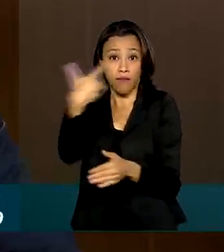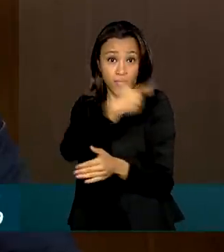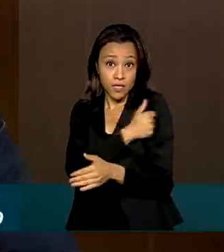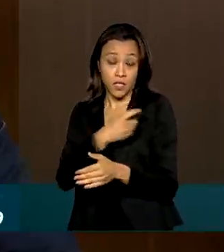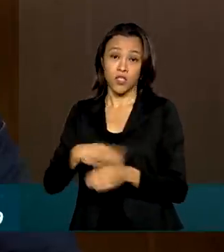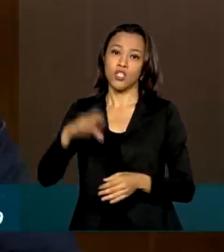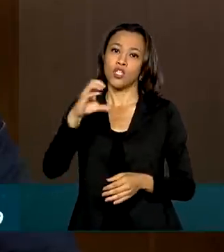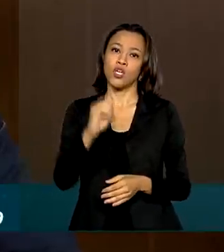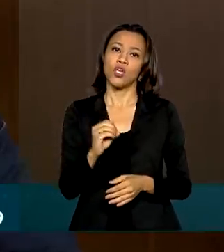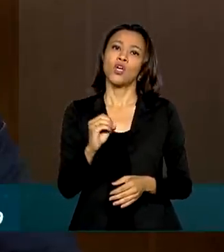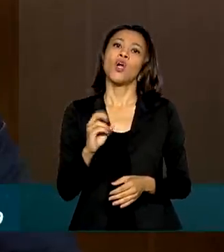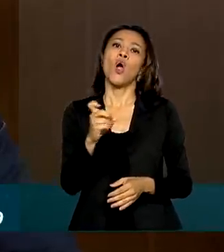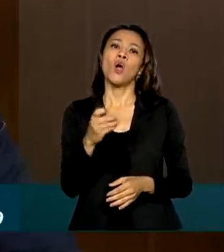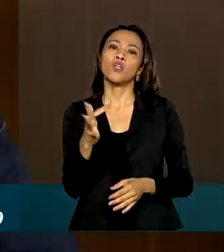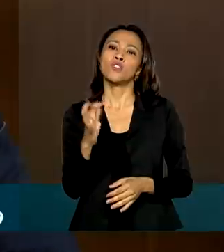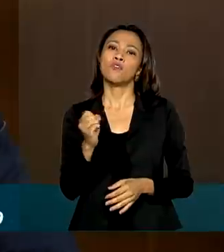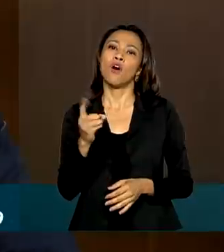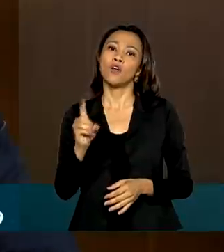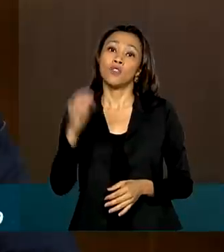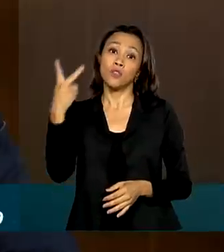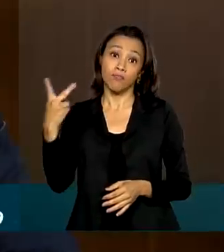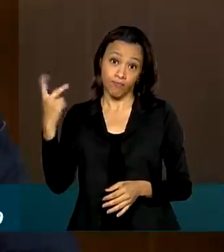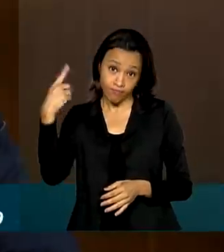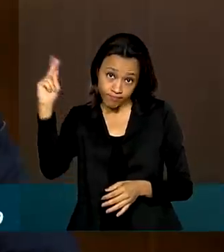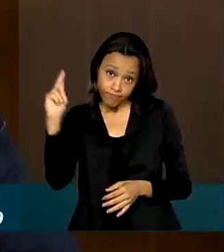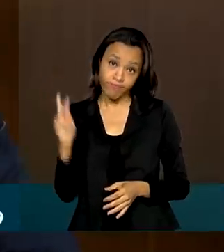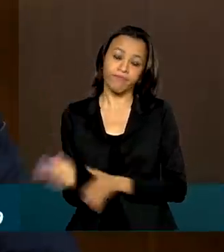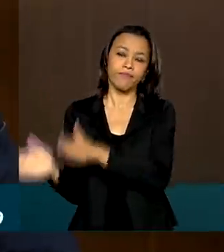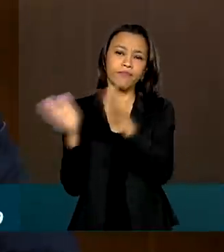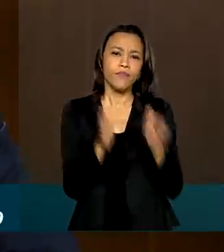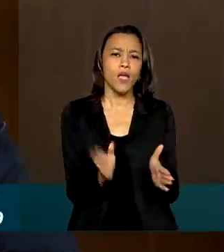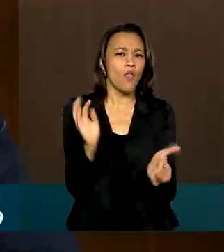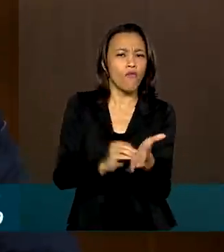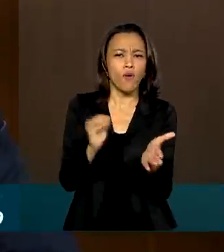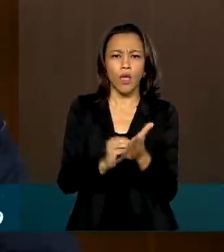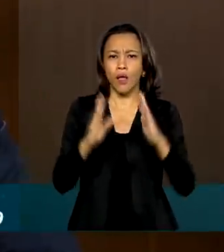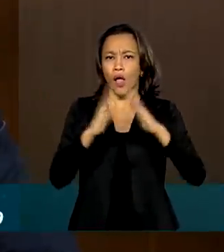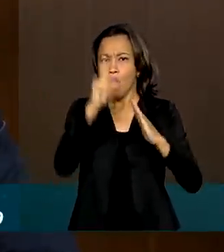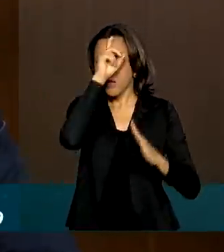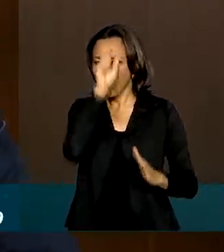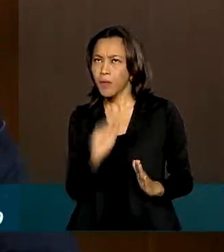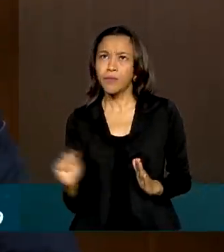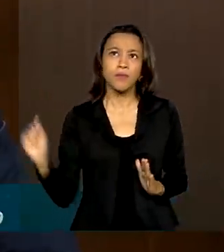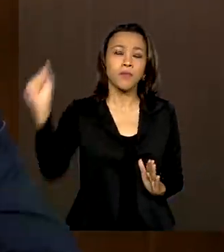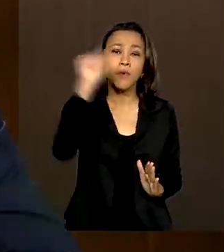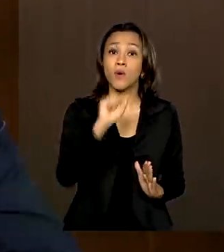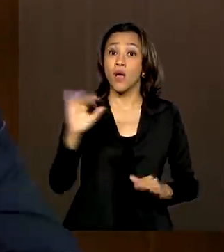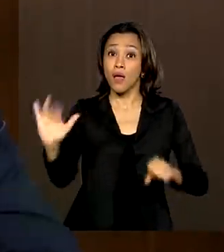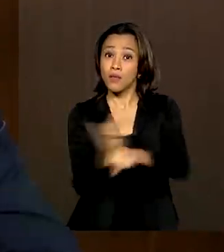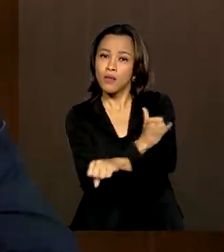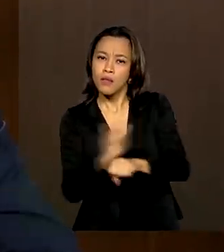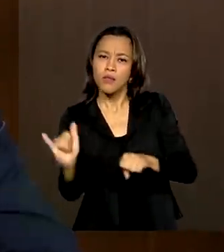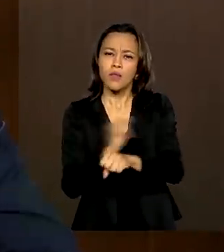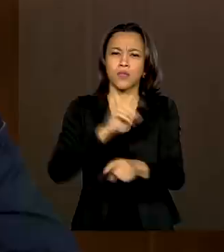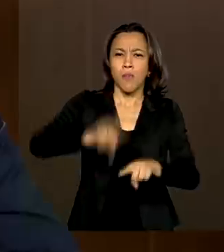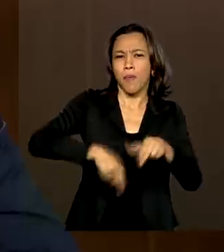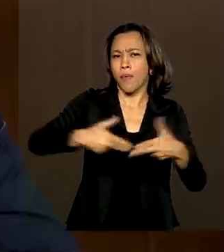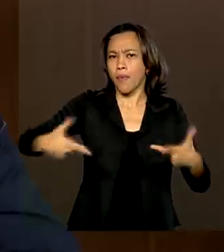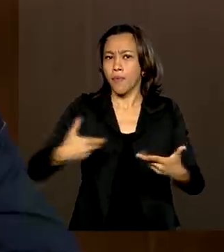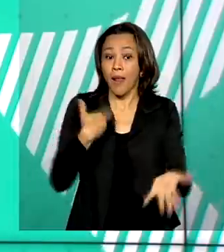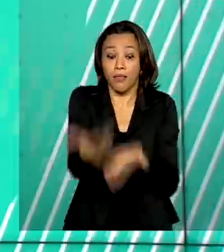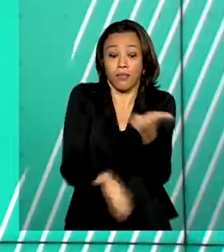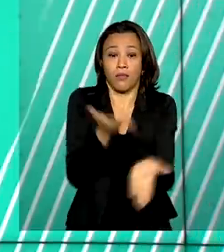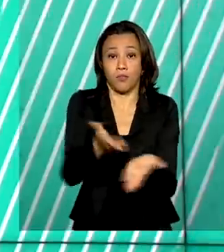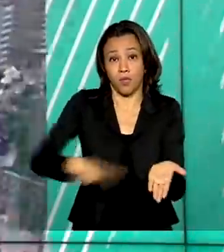de Oxford no Brasil. Não faltaram nos hospitais os meios para atender aos pacientes de Covid.